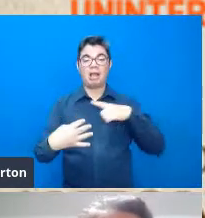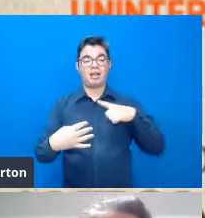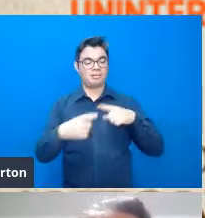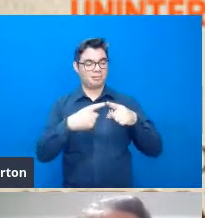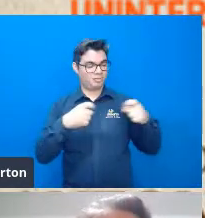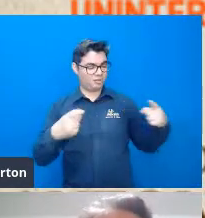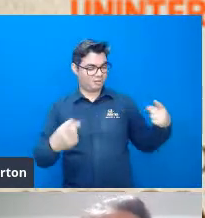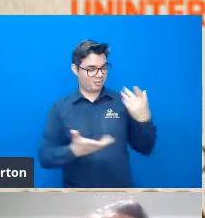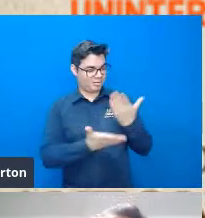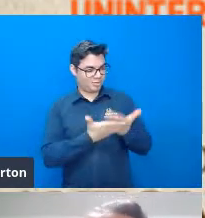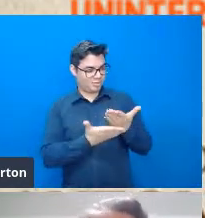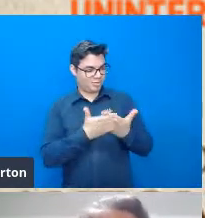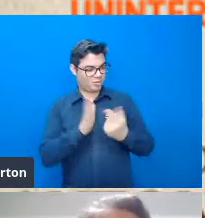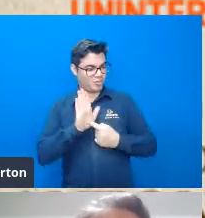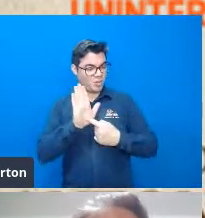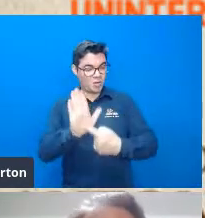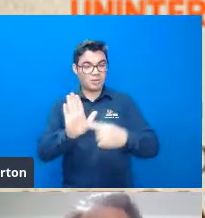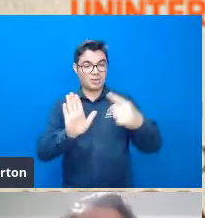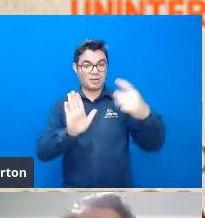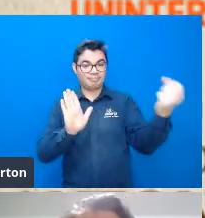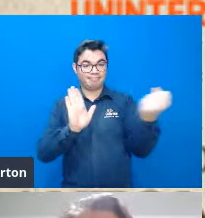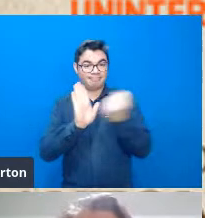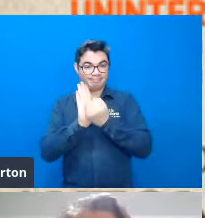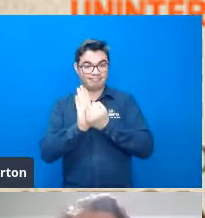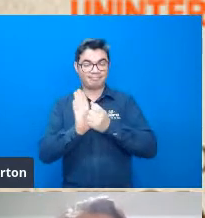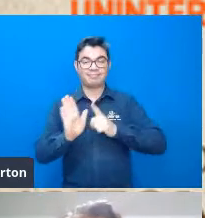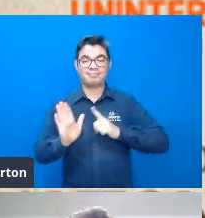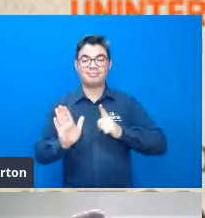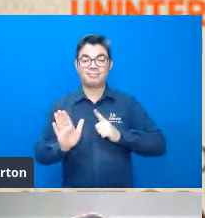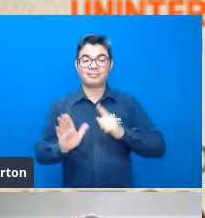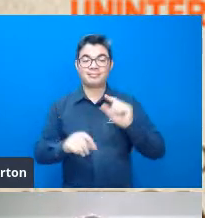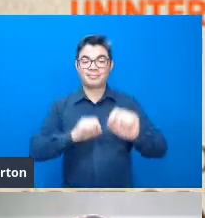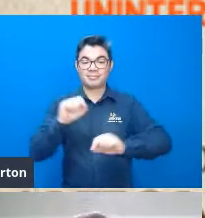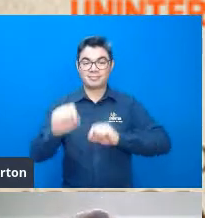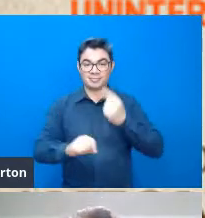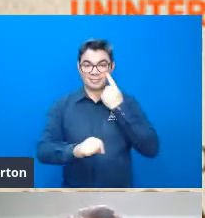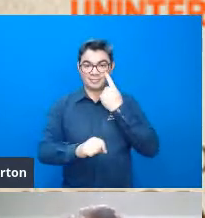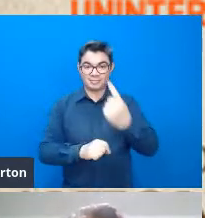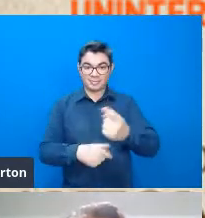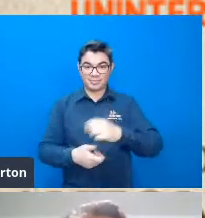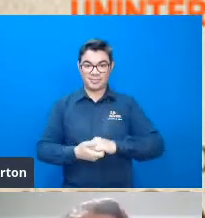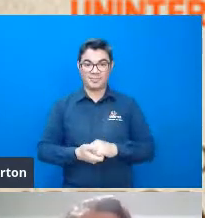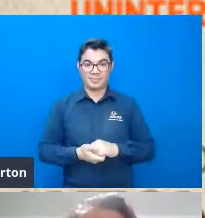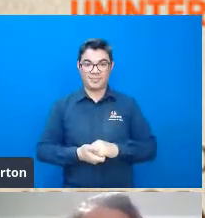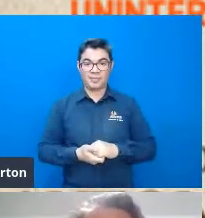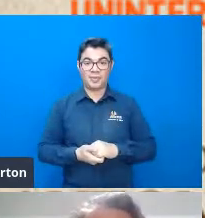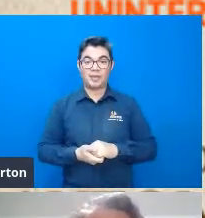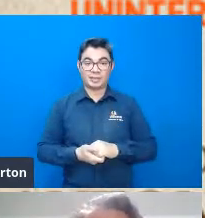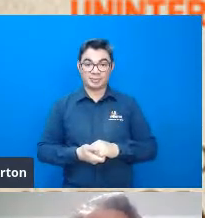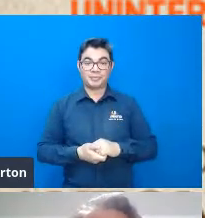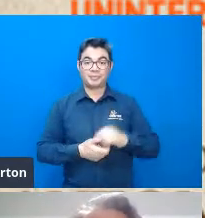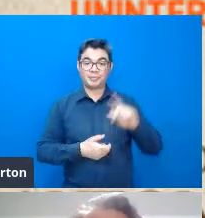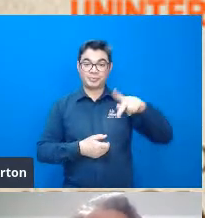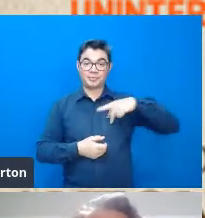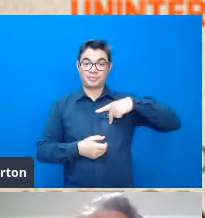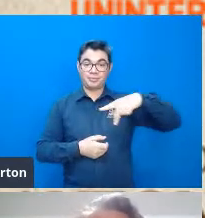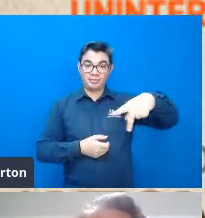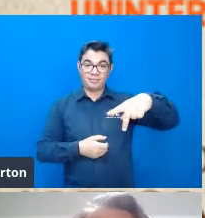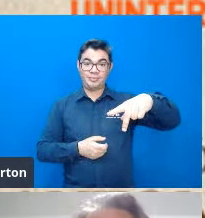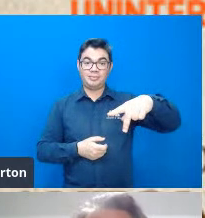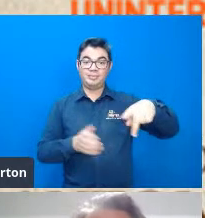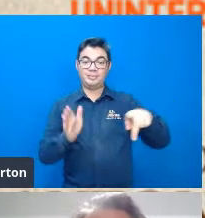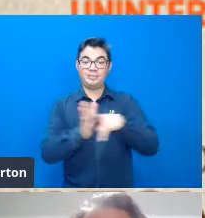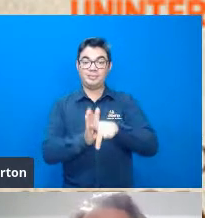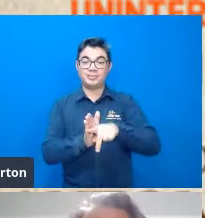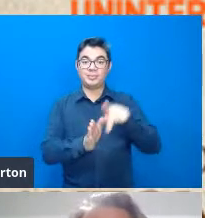pontuar pelo que ele foi reconhecido então pode passar por favor ele foi o presidente da sociedade de